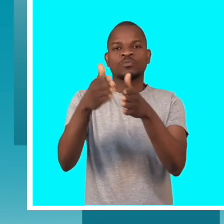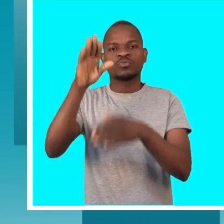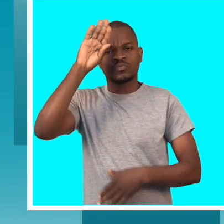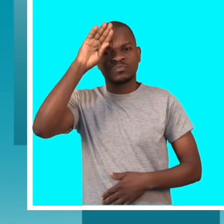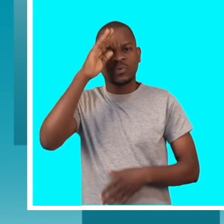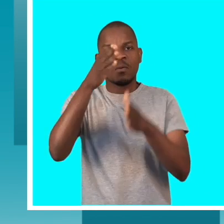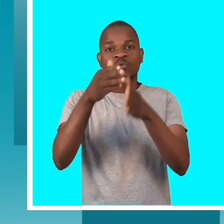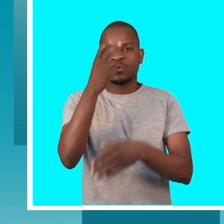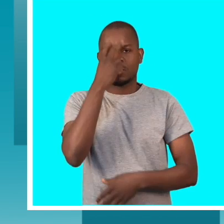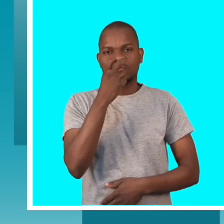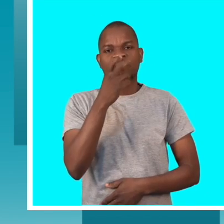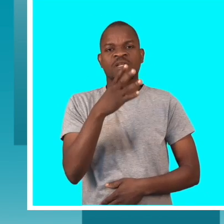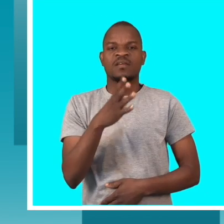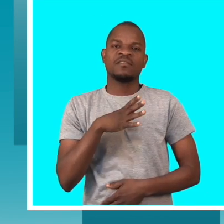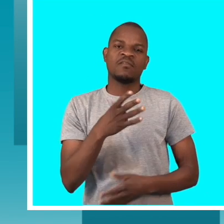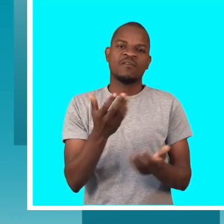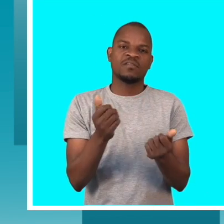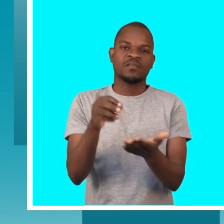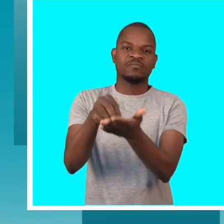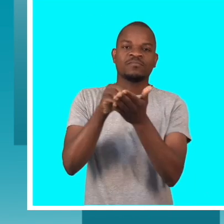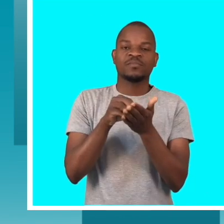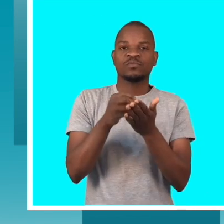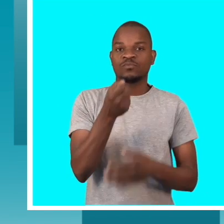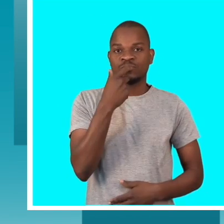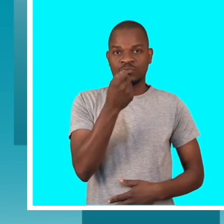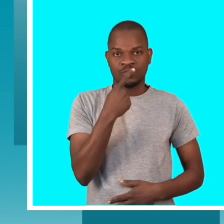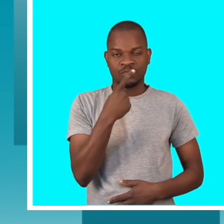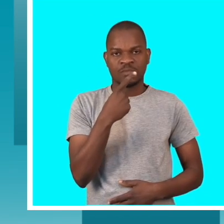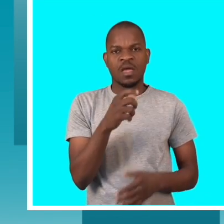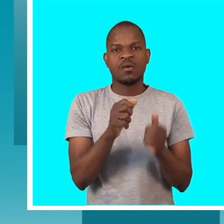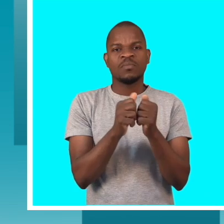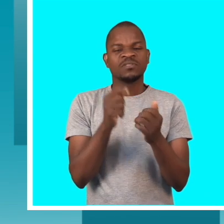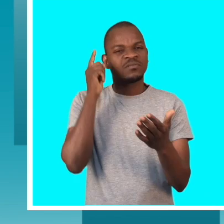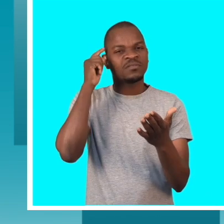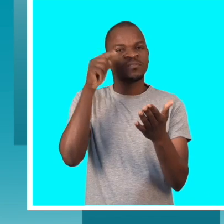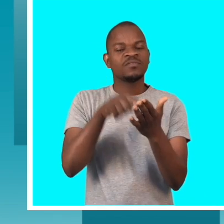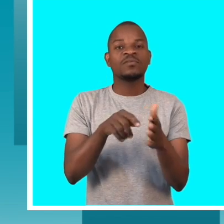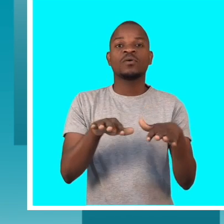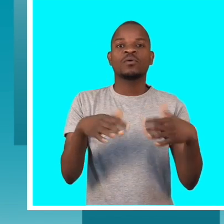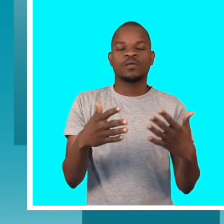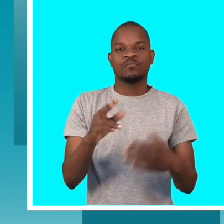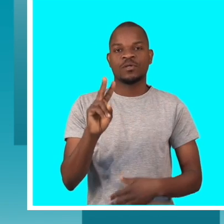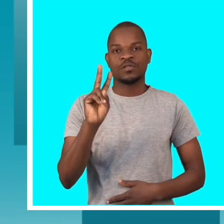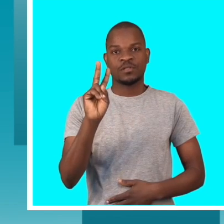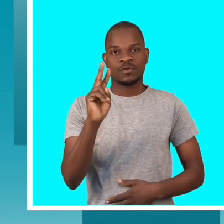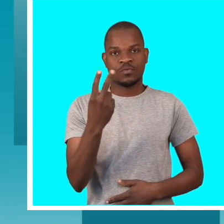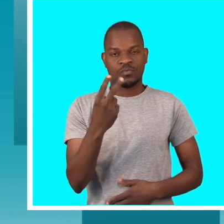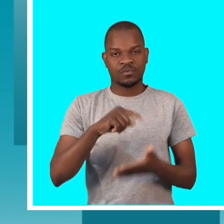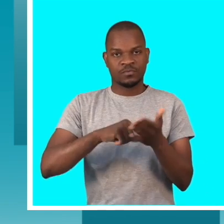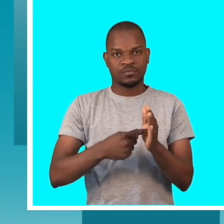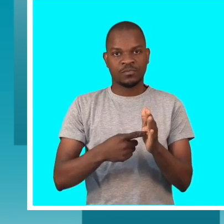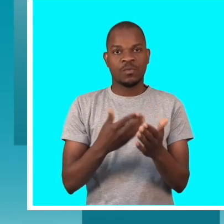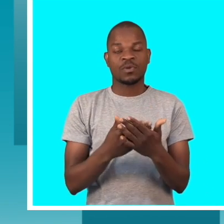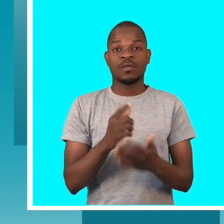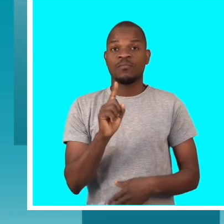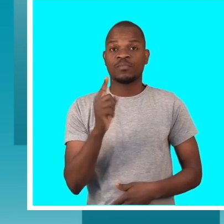tenham facilidade no acesso a medicamentos. Isto trata-se de uma segunda fase, porque a primeira